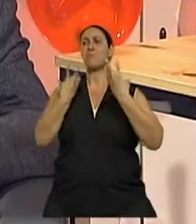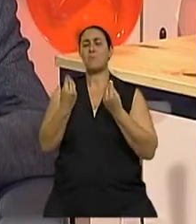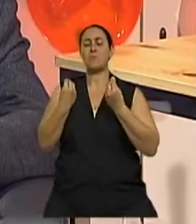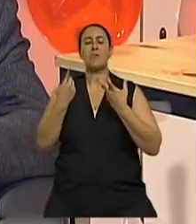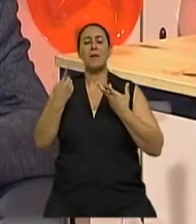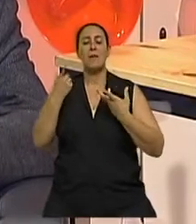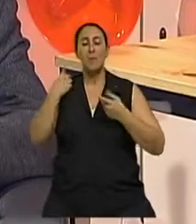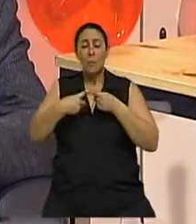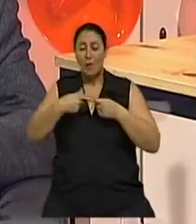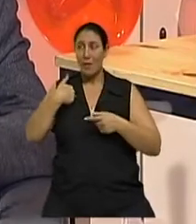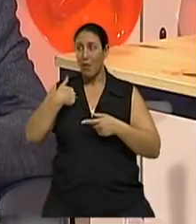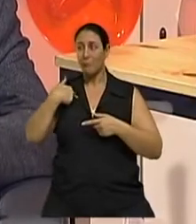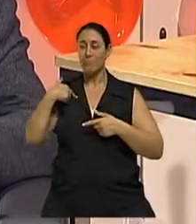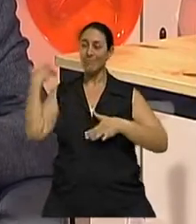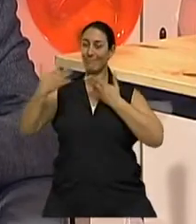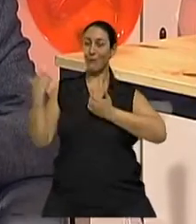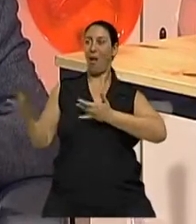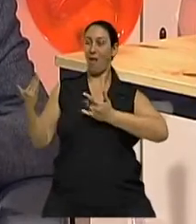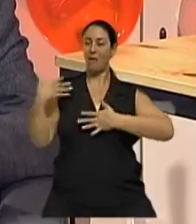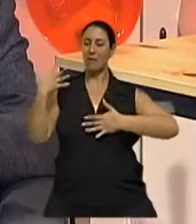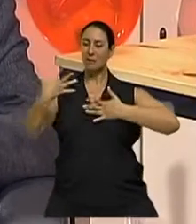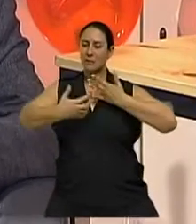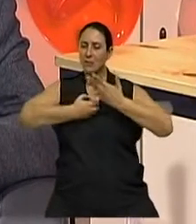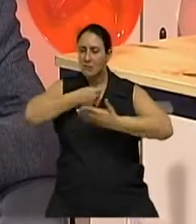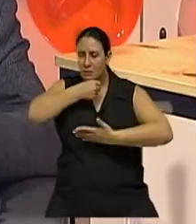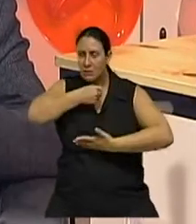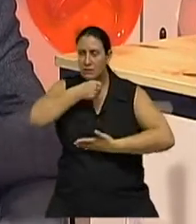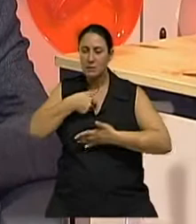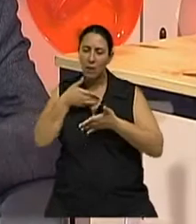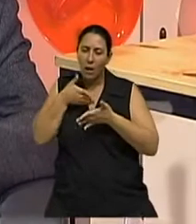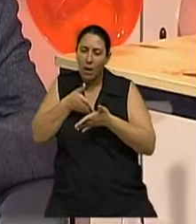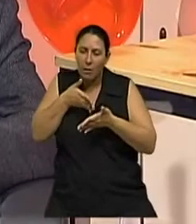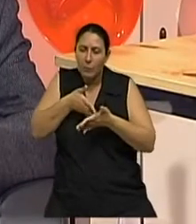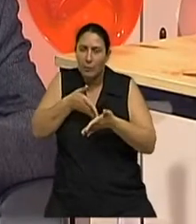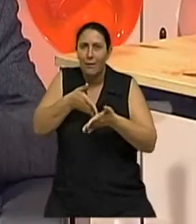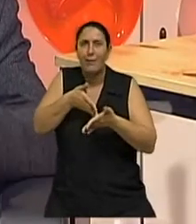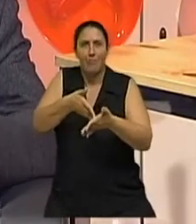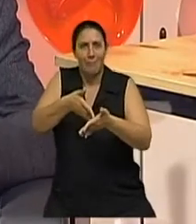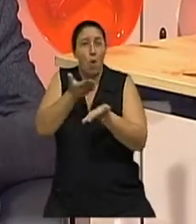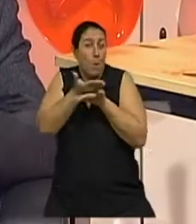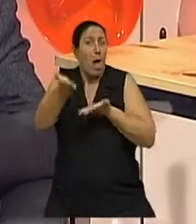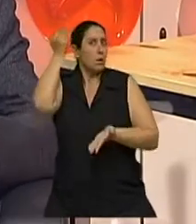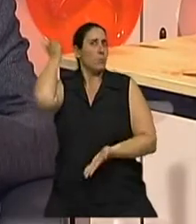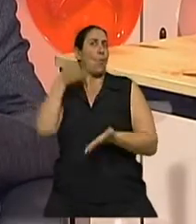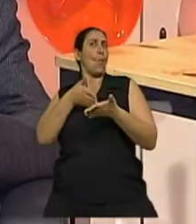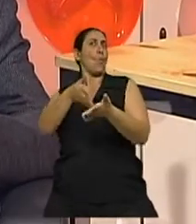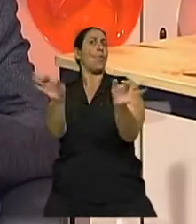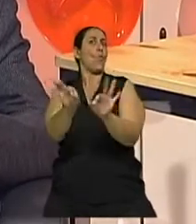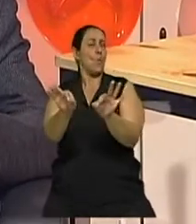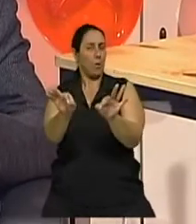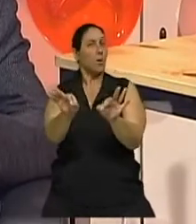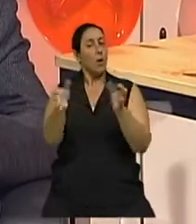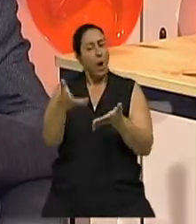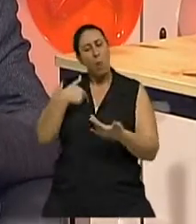leva a limitações, né? Isso aí não tem como a pessoa não ir conviver com limitações, desde a visão